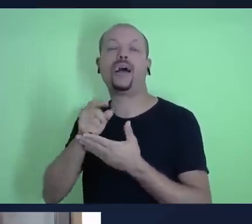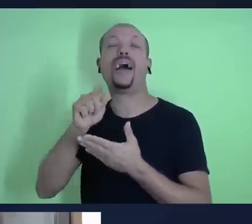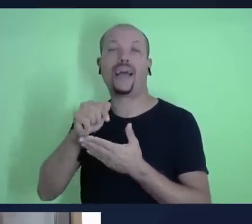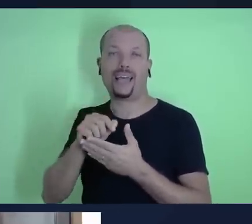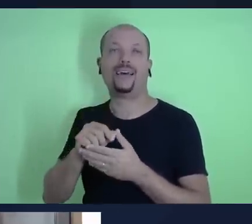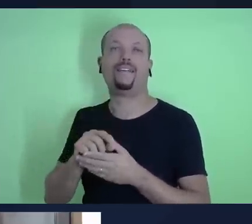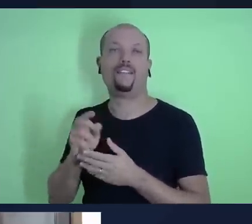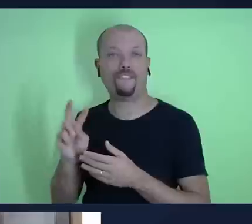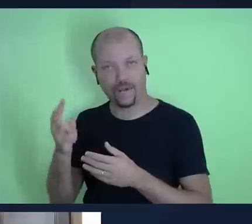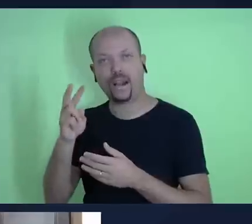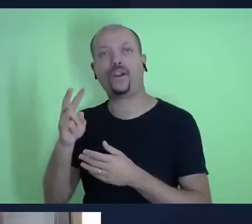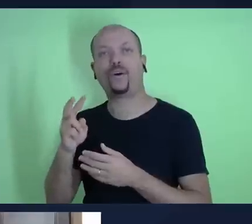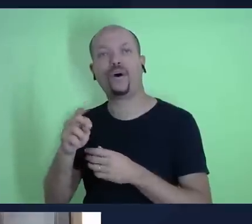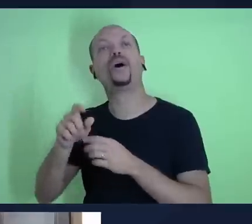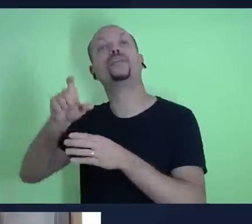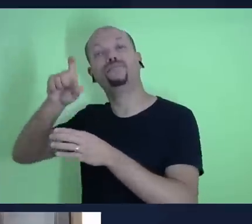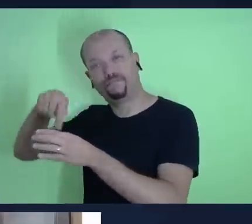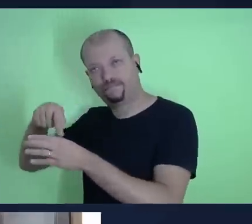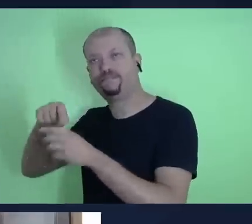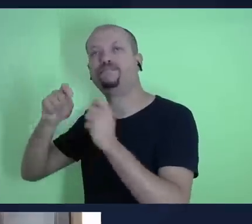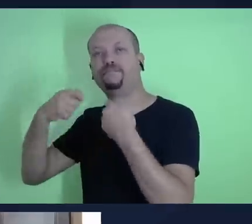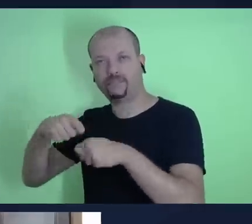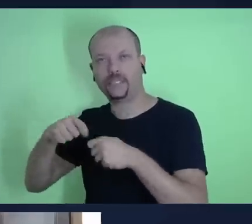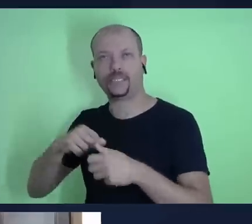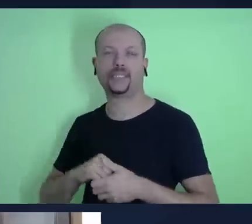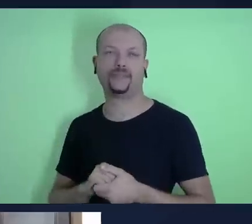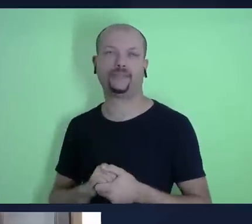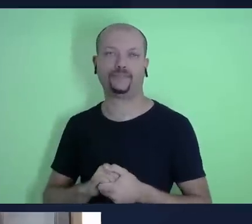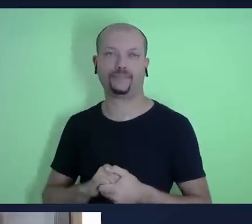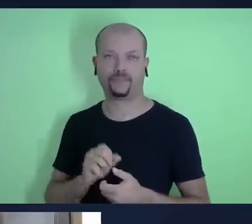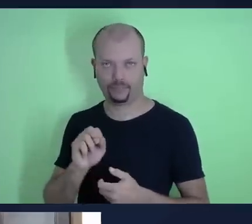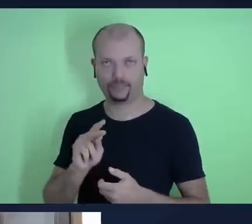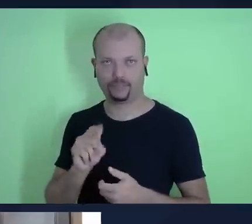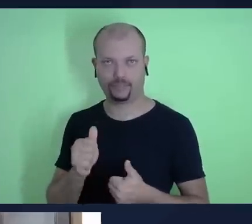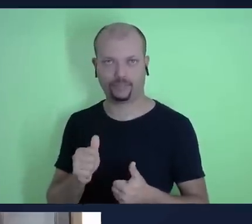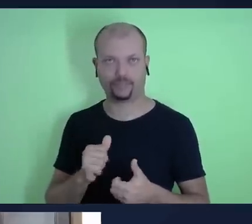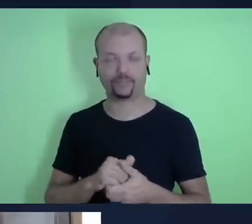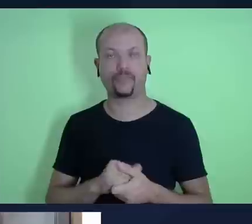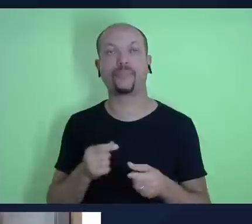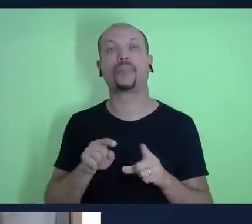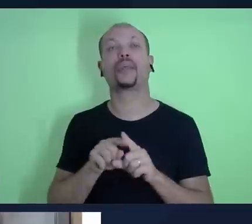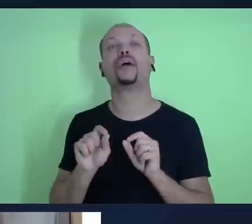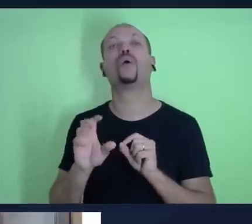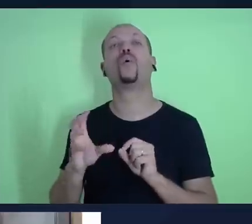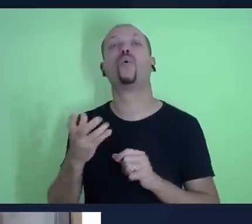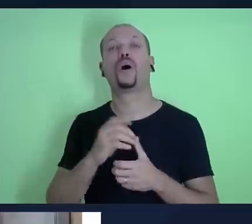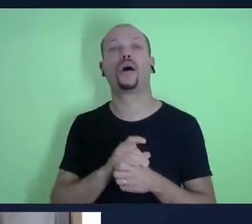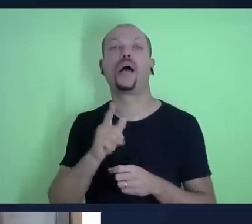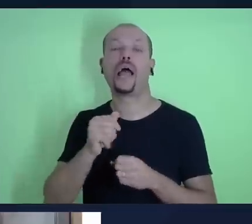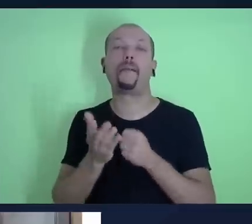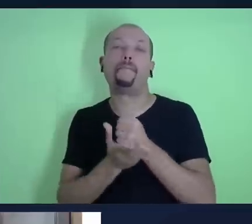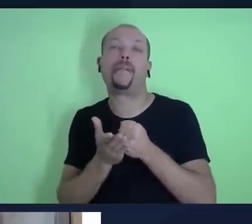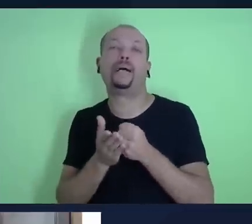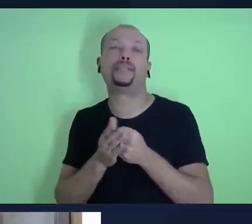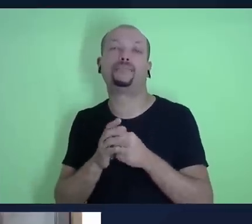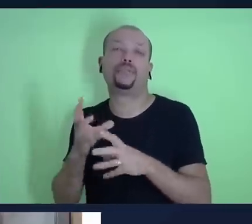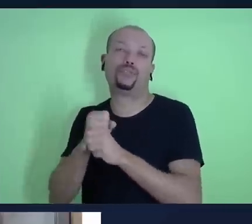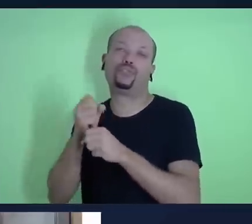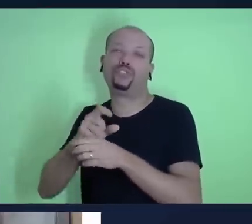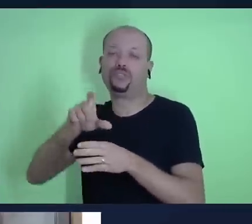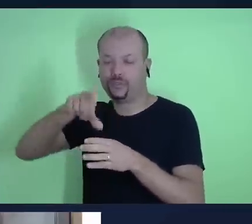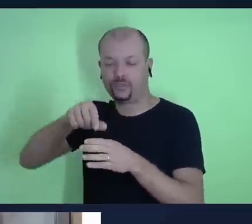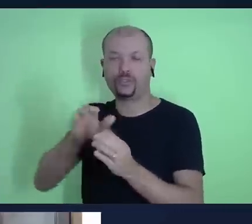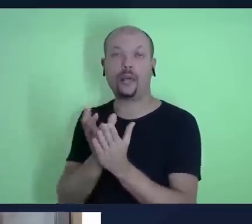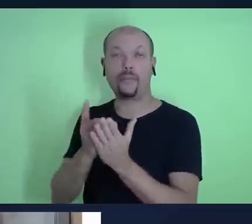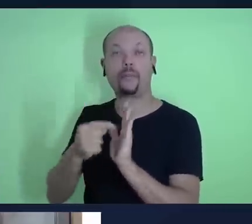passível de dizimar ok então esses são os princípios que a gente tira da palavra de Deus